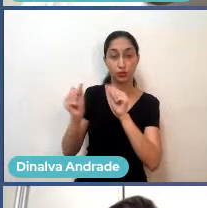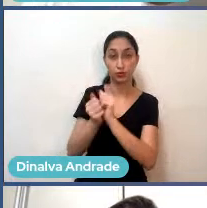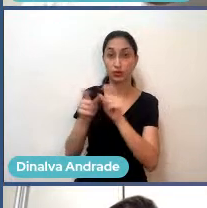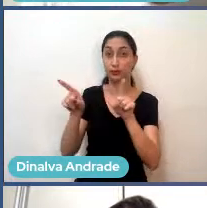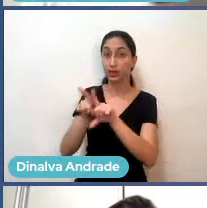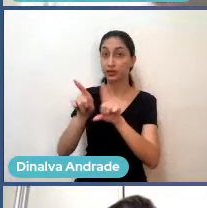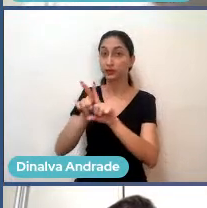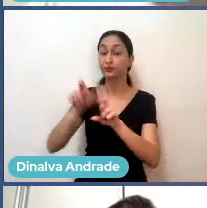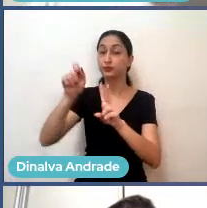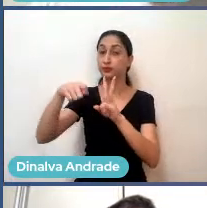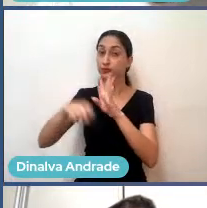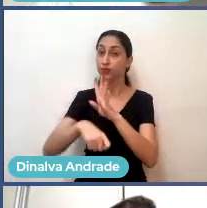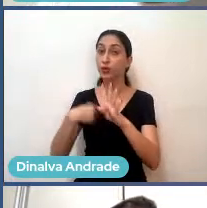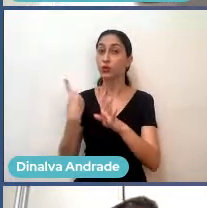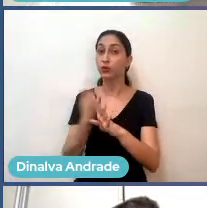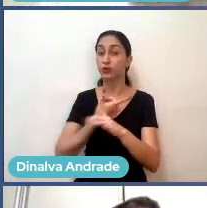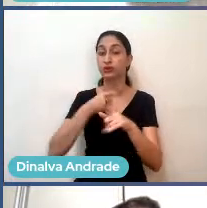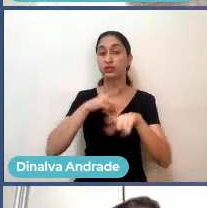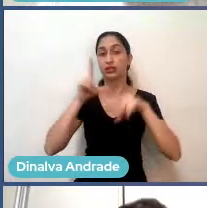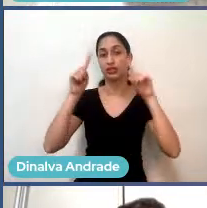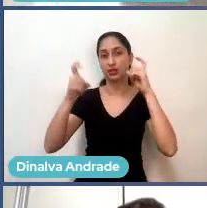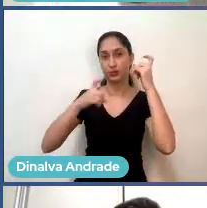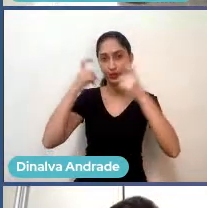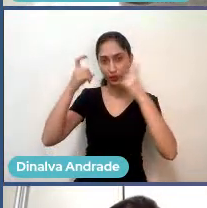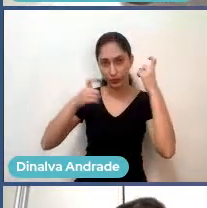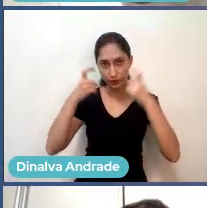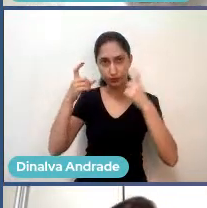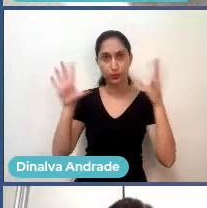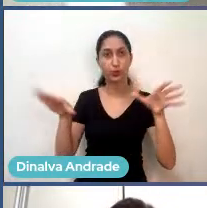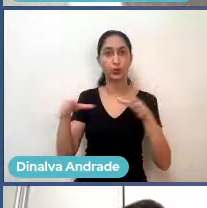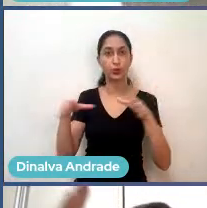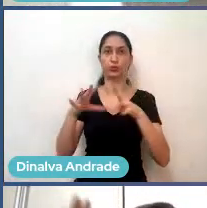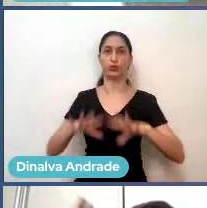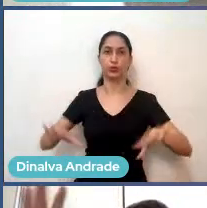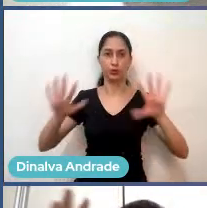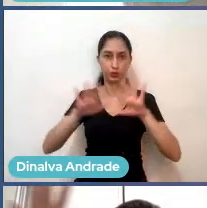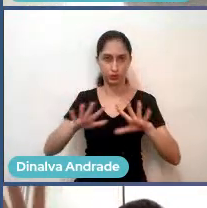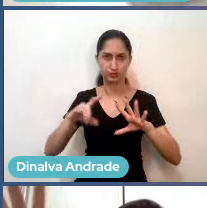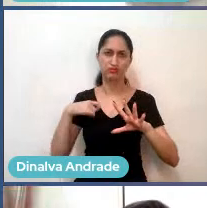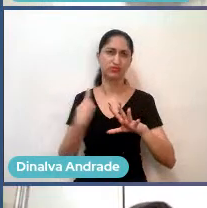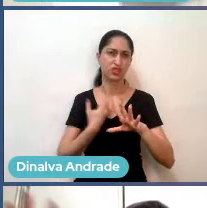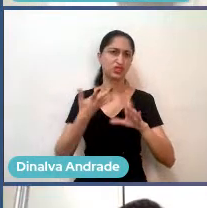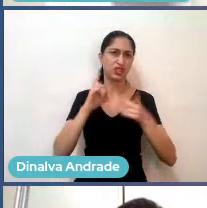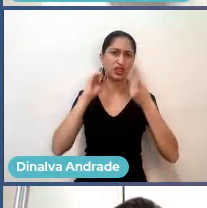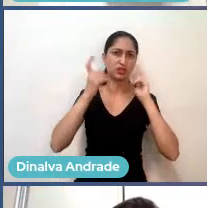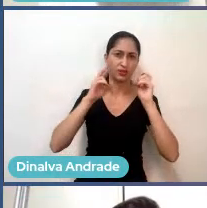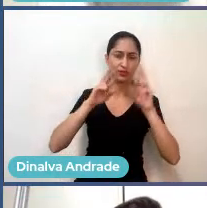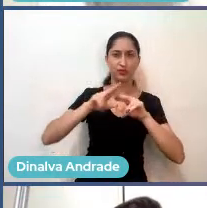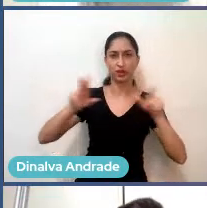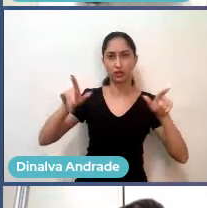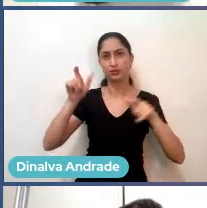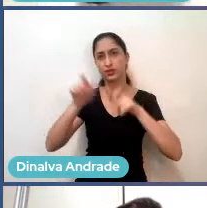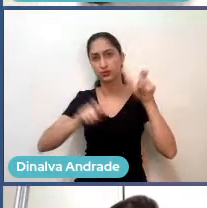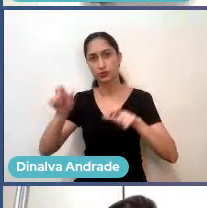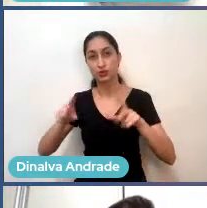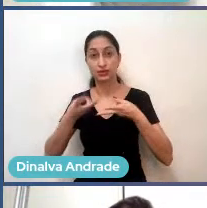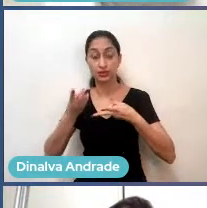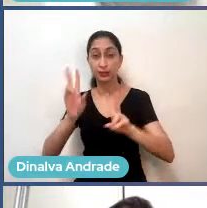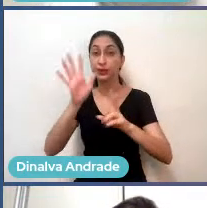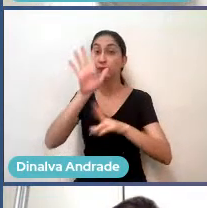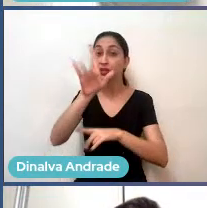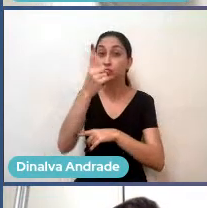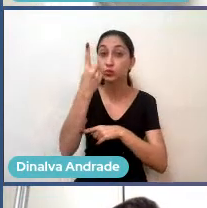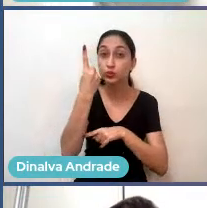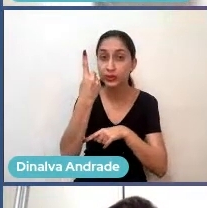mensalmente, gente tem uma reunião com o time inteiro. A gente tem várias reuniões com várias pessoas do time o tempo inteiro, mas tem uma reunião